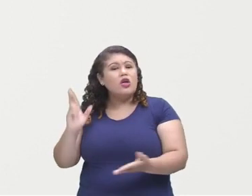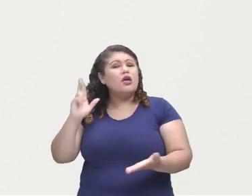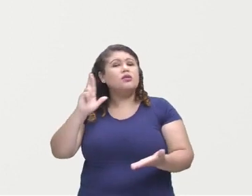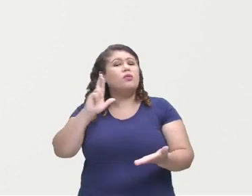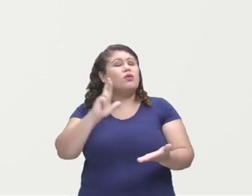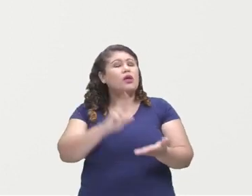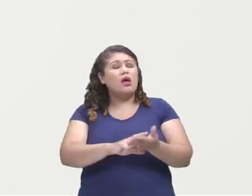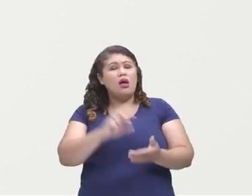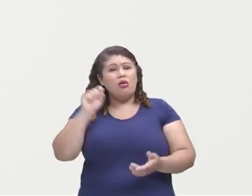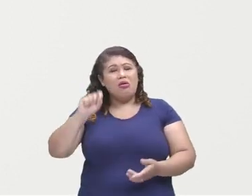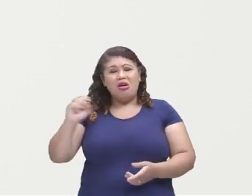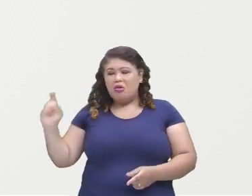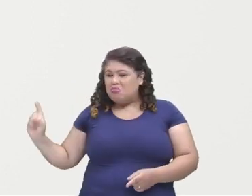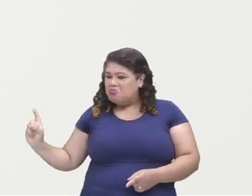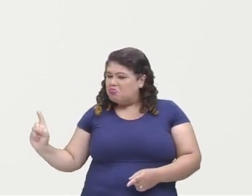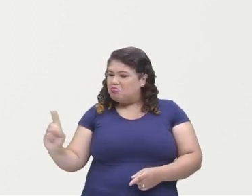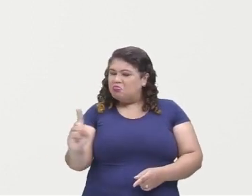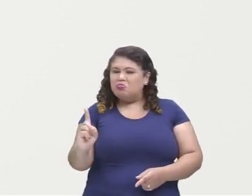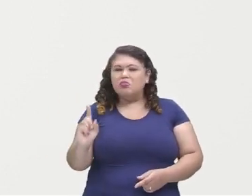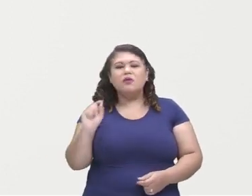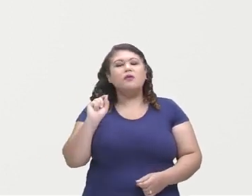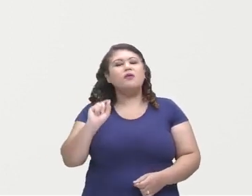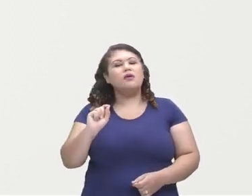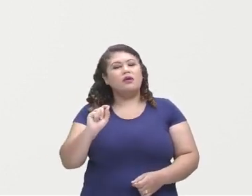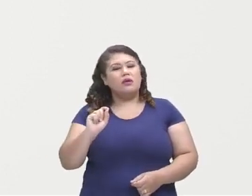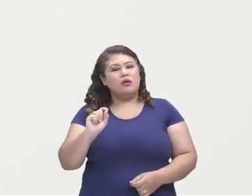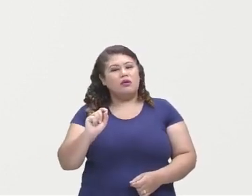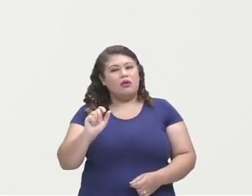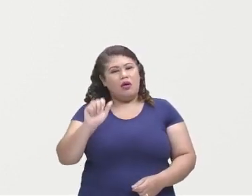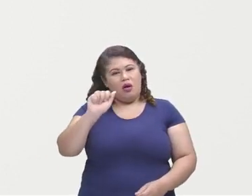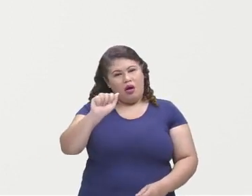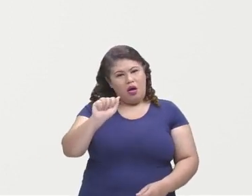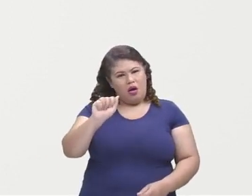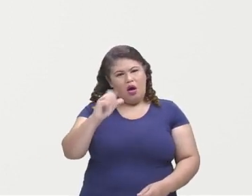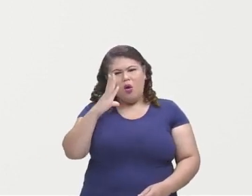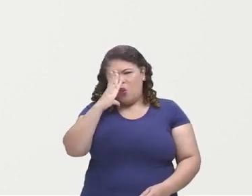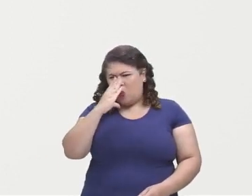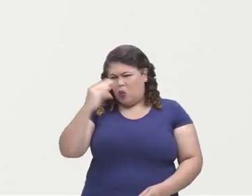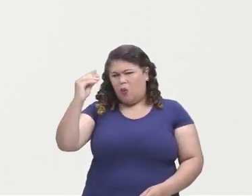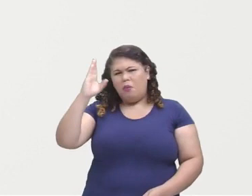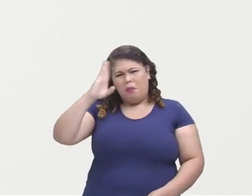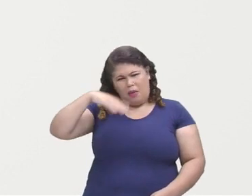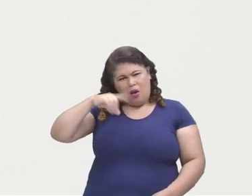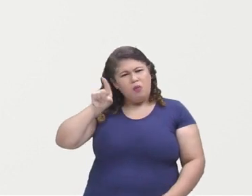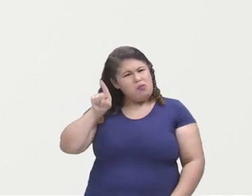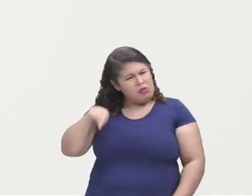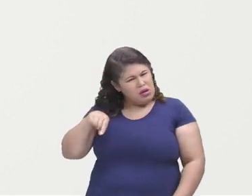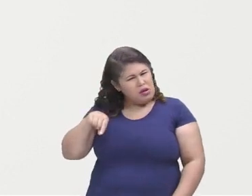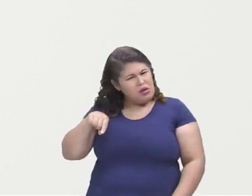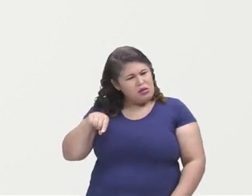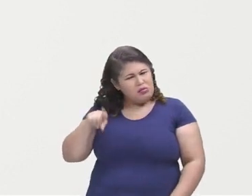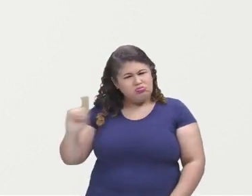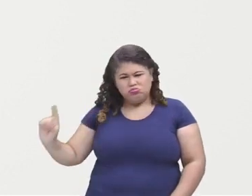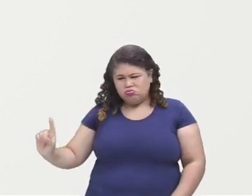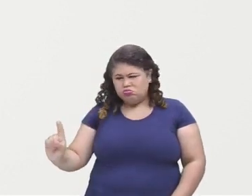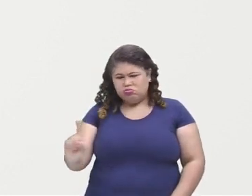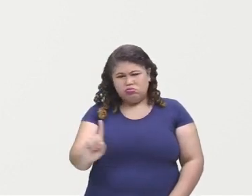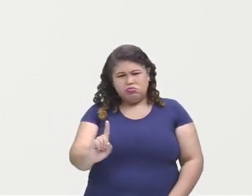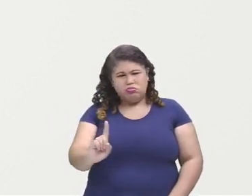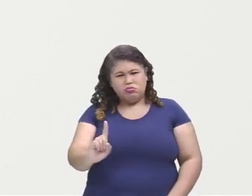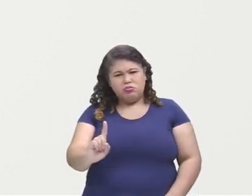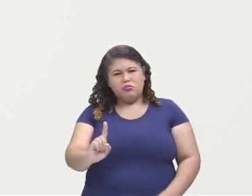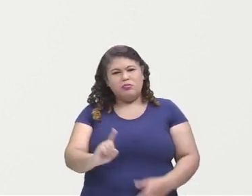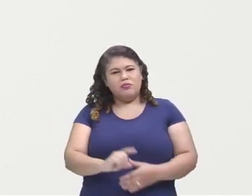Quem apareceu. É a letra A, o lobo mau. Foi o lobo mau que apareceu no meio do caminho,